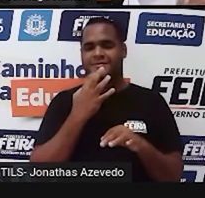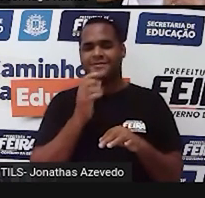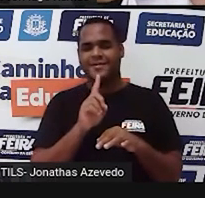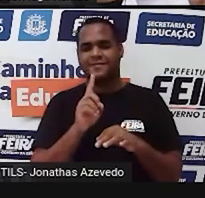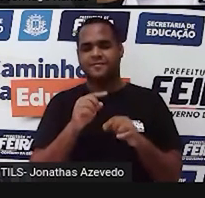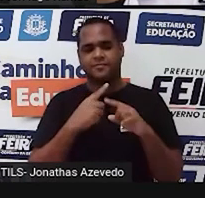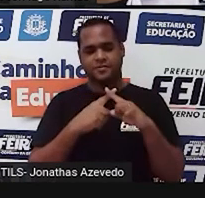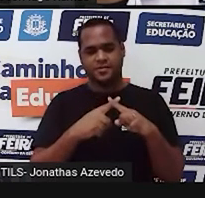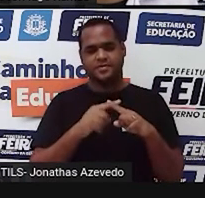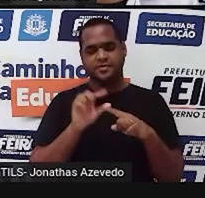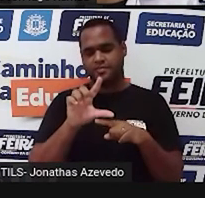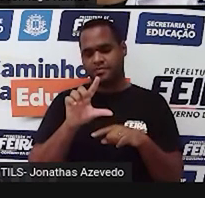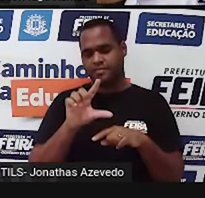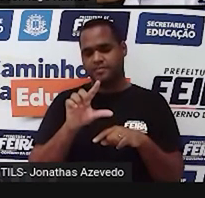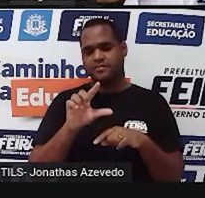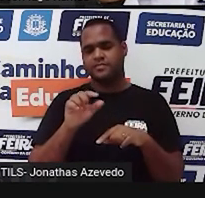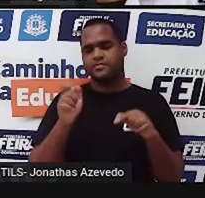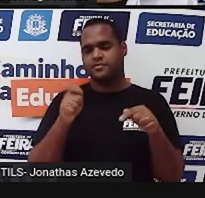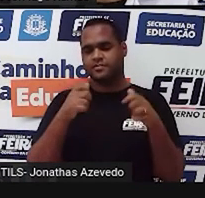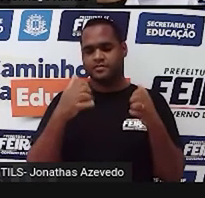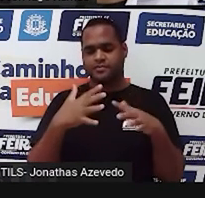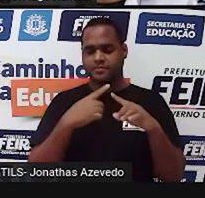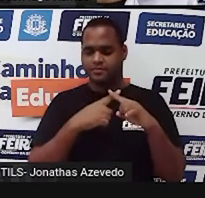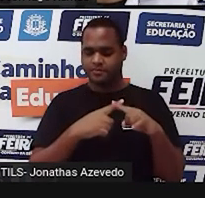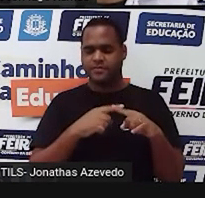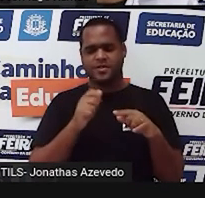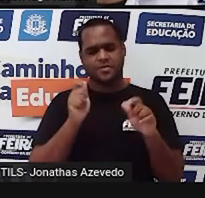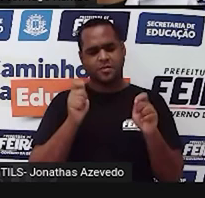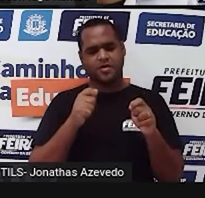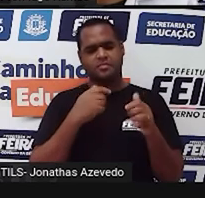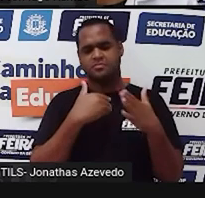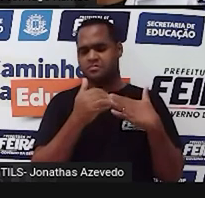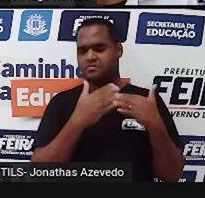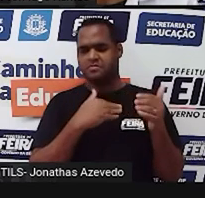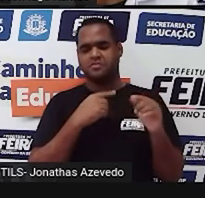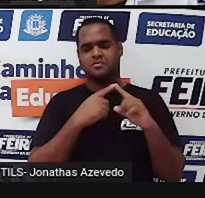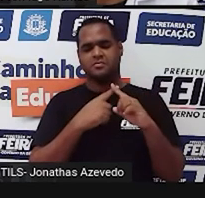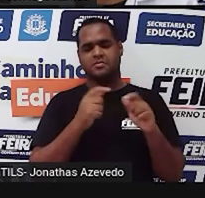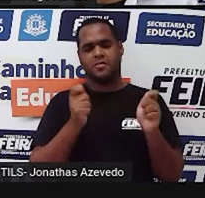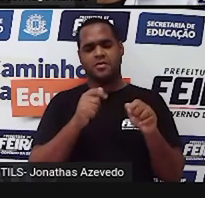litros. Eu estou usando a letra X. Pode ser qualquer letra. Tá bom?